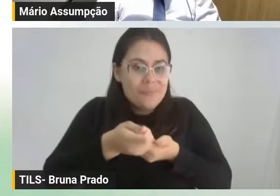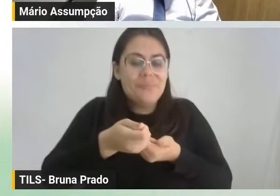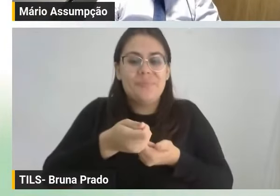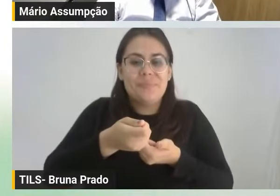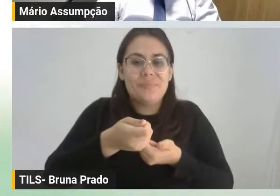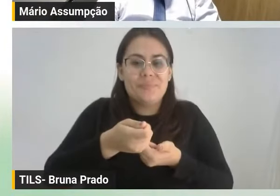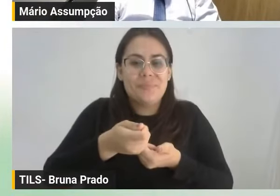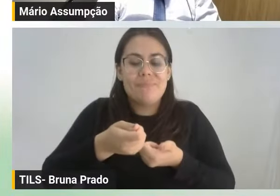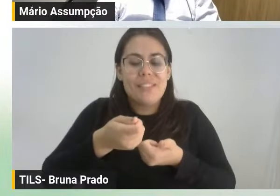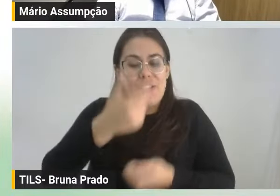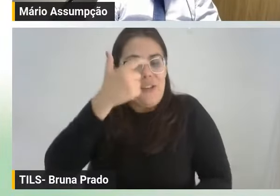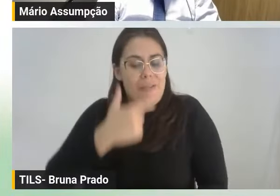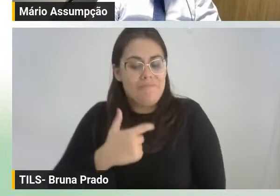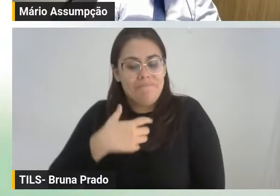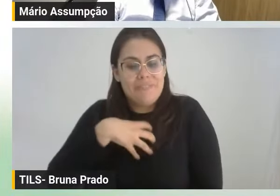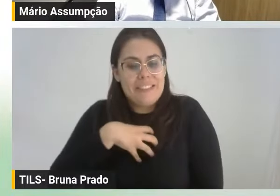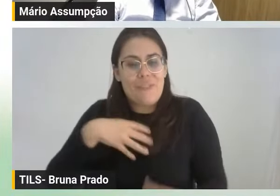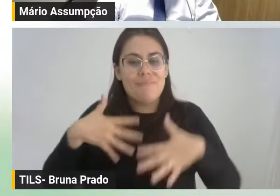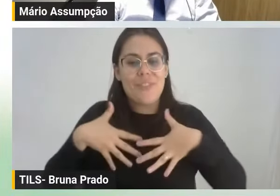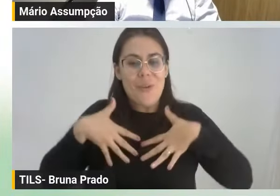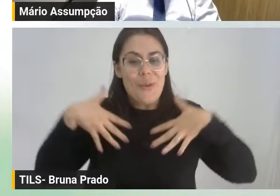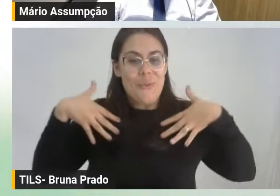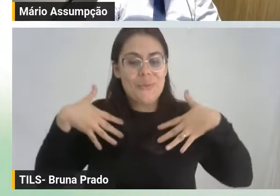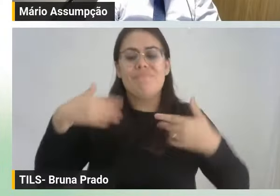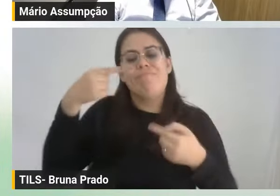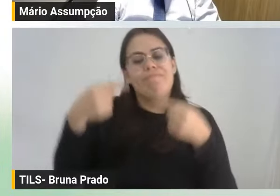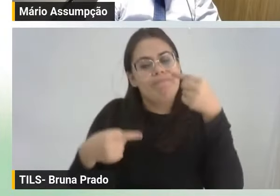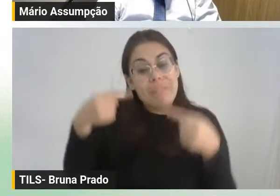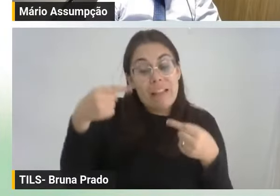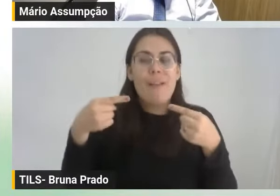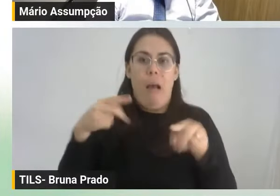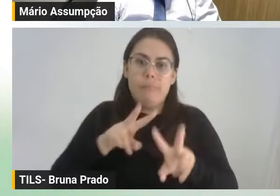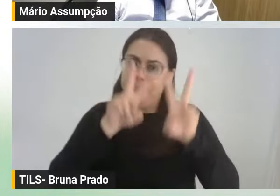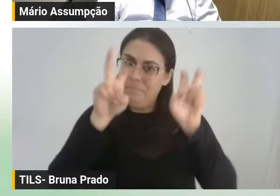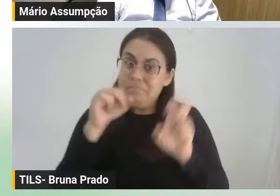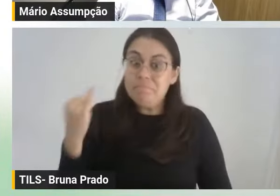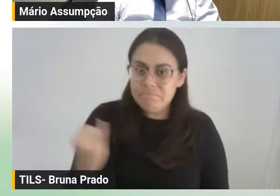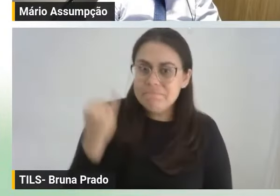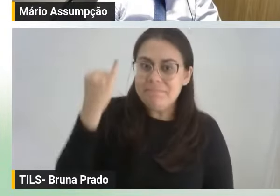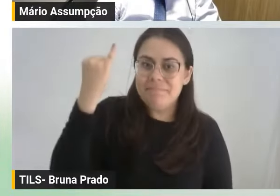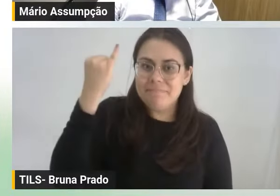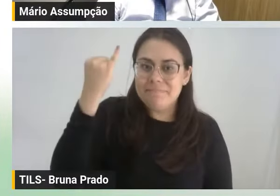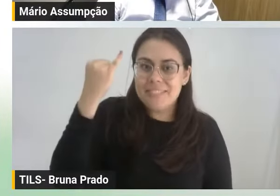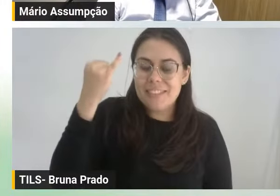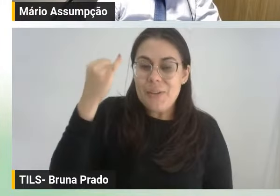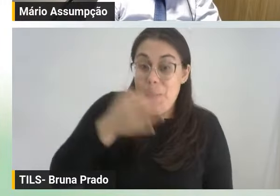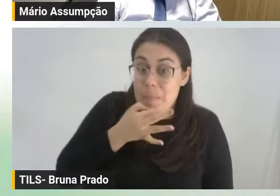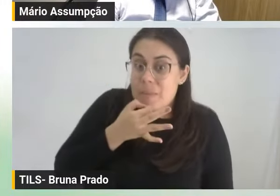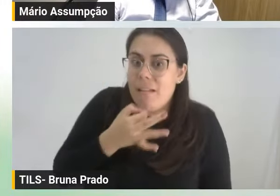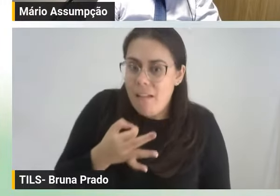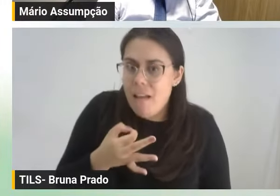É uma honra nós estarmos aqui debatendo um assunto tão importante e que eu acho que servirá